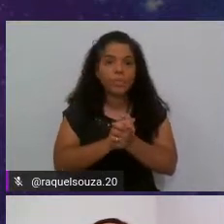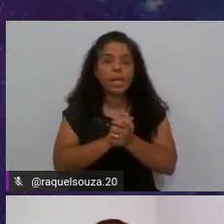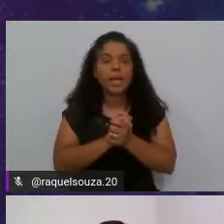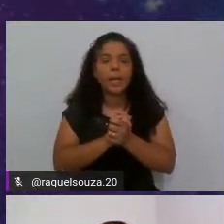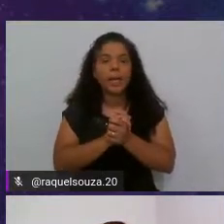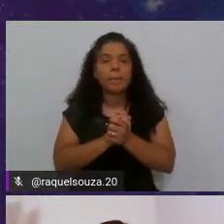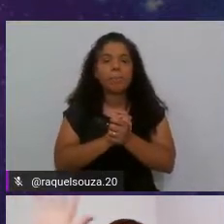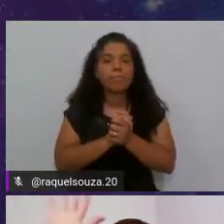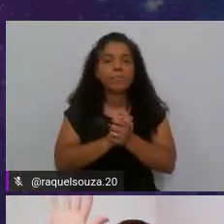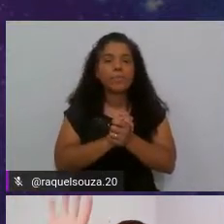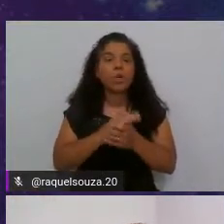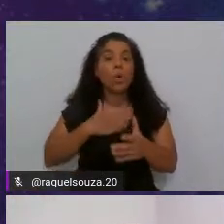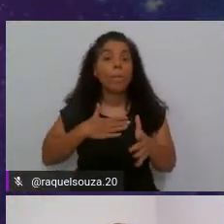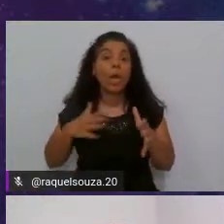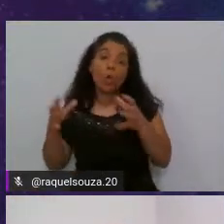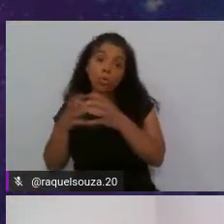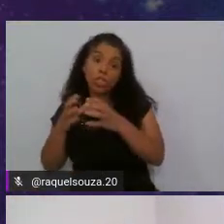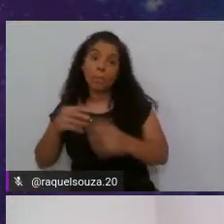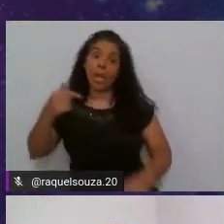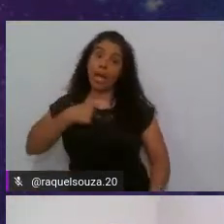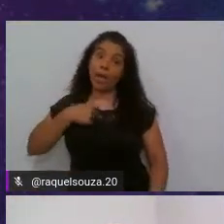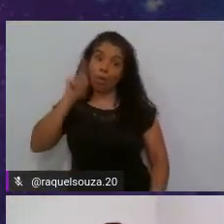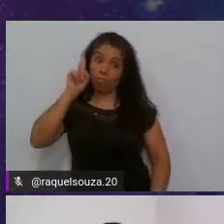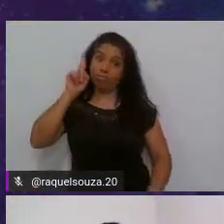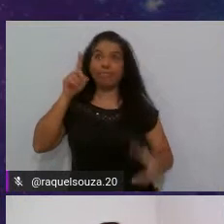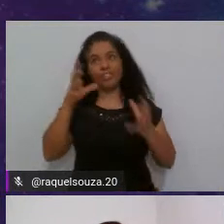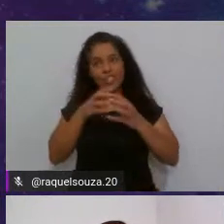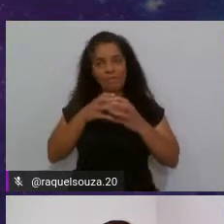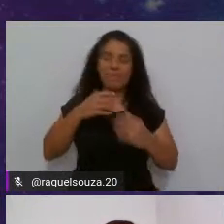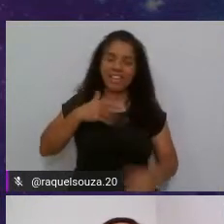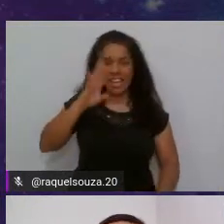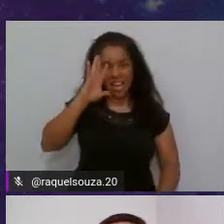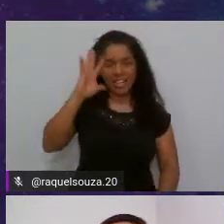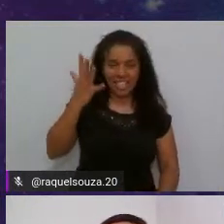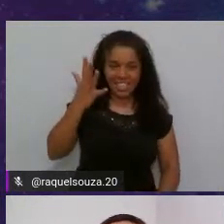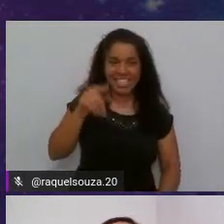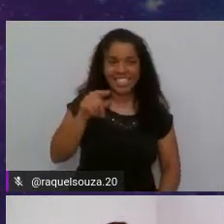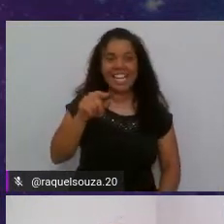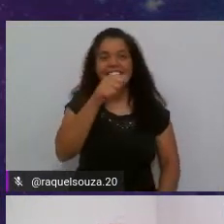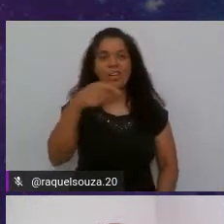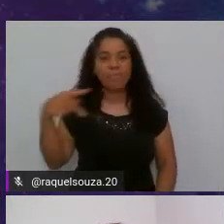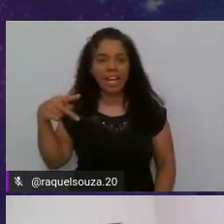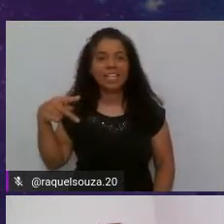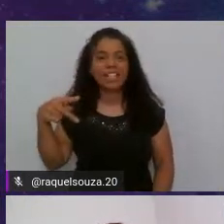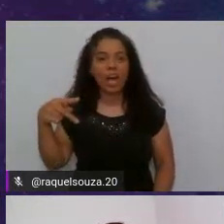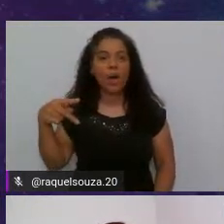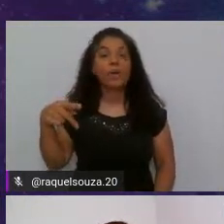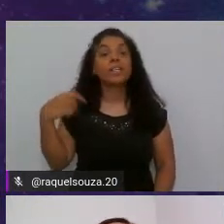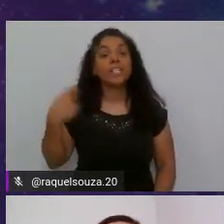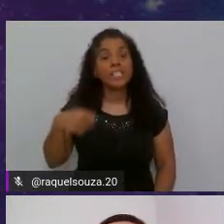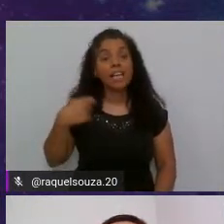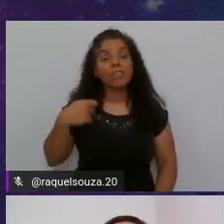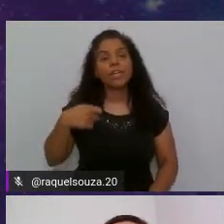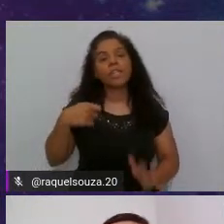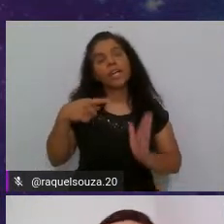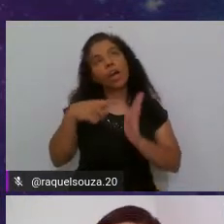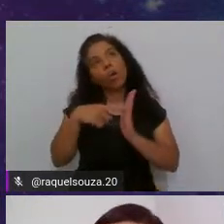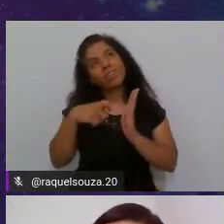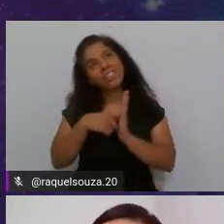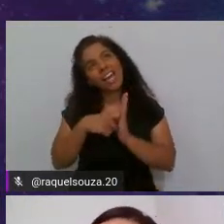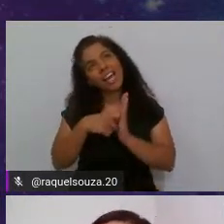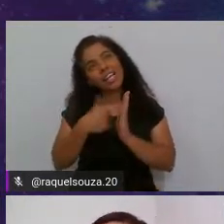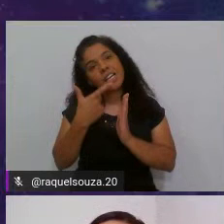o meu time eu time decidiu que essa aplicação deveria rodar em 20